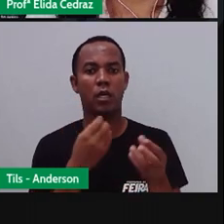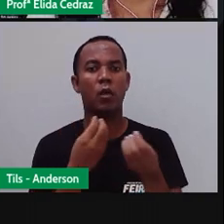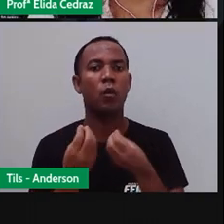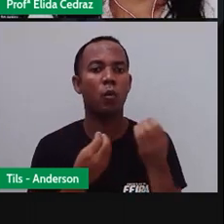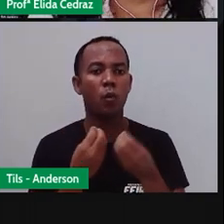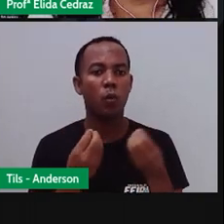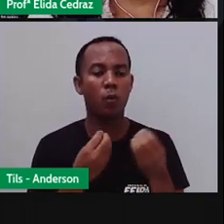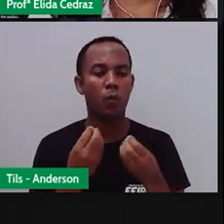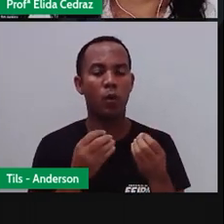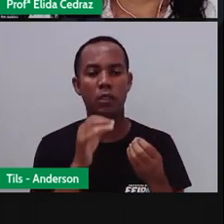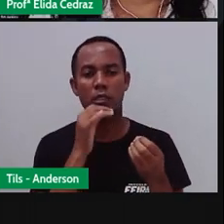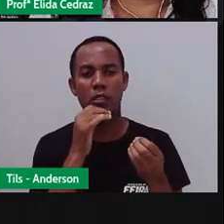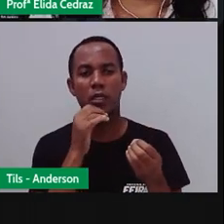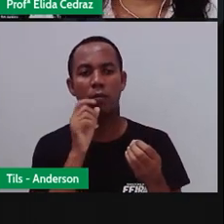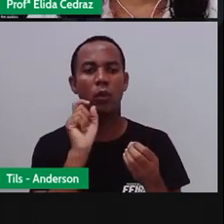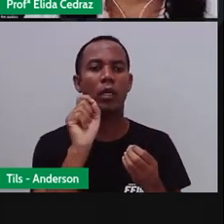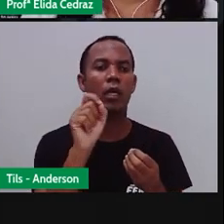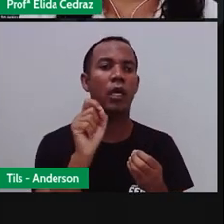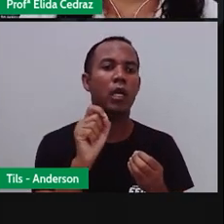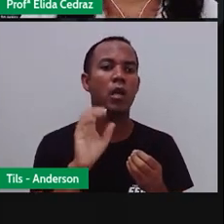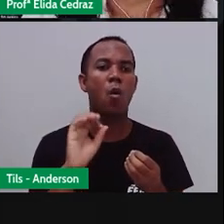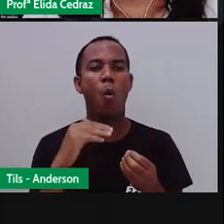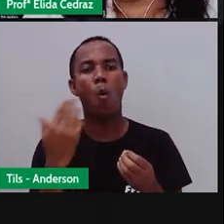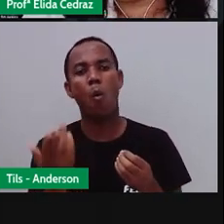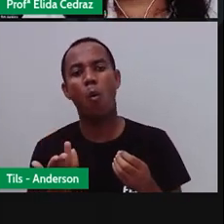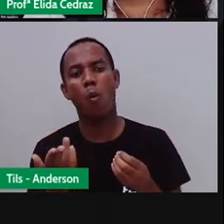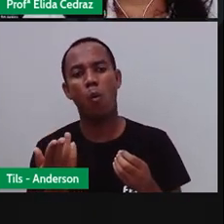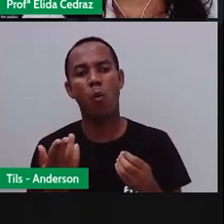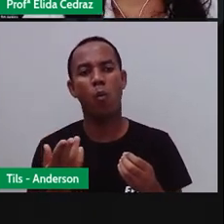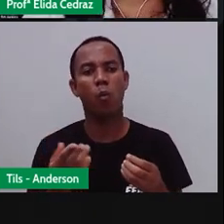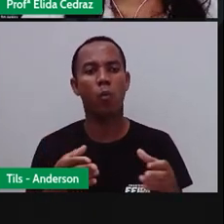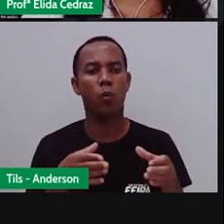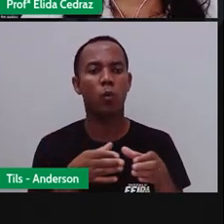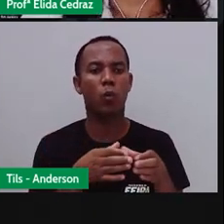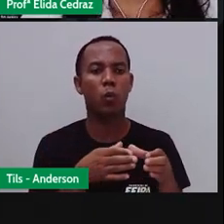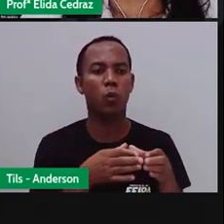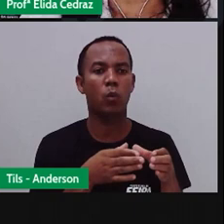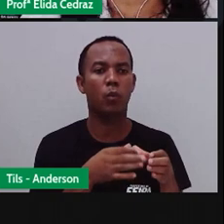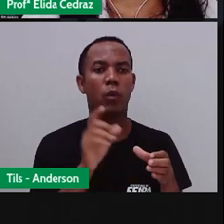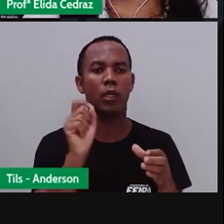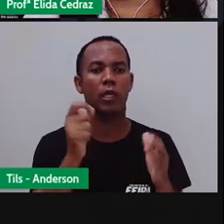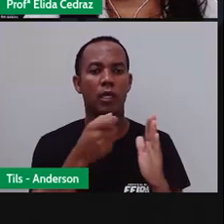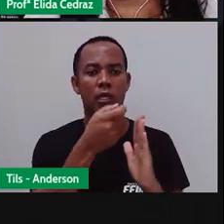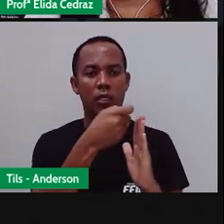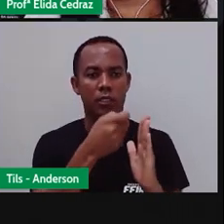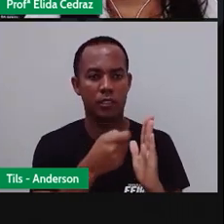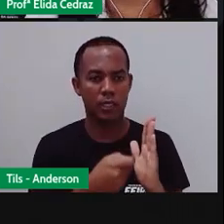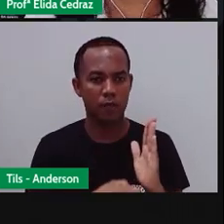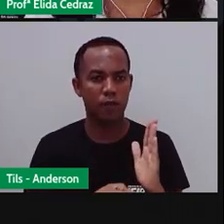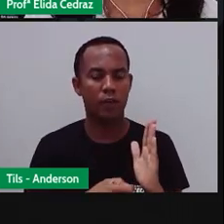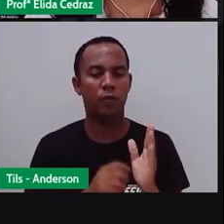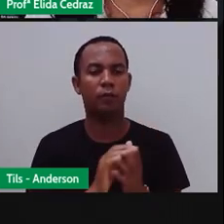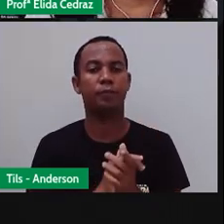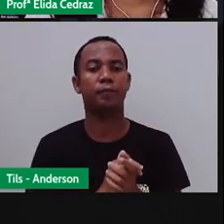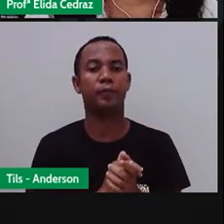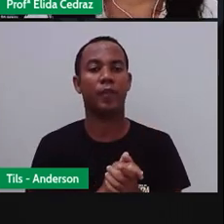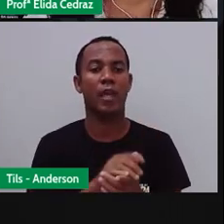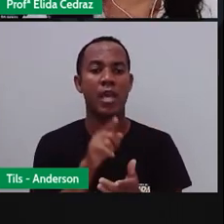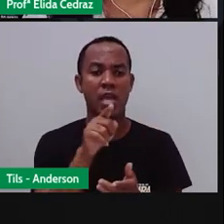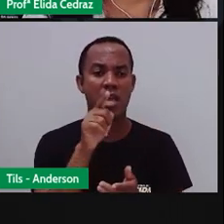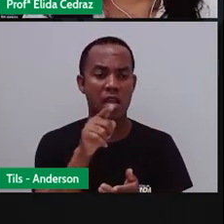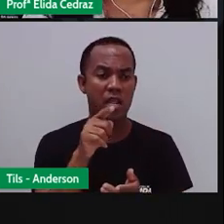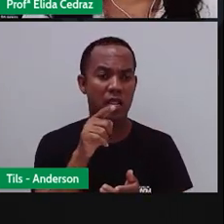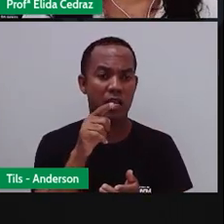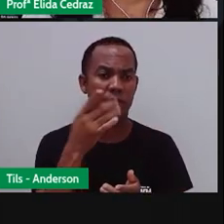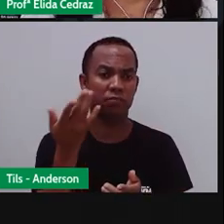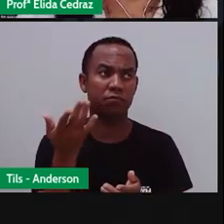da instituição ou do jornalista quem escreveu aquele texto. Se ele achar